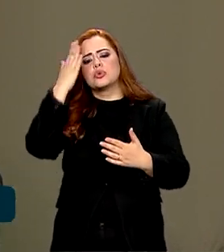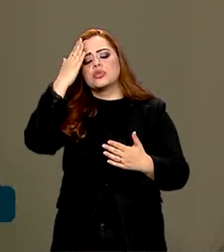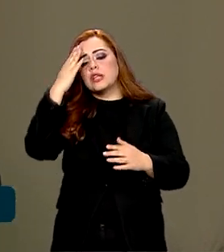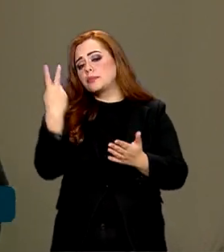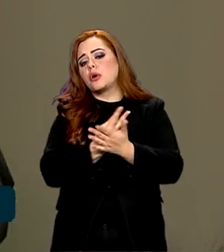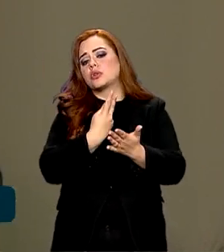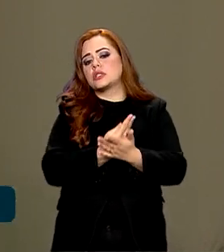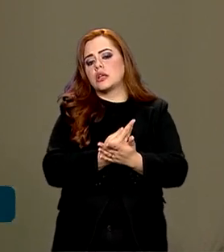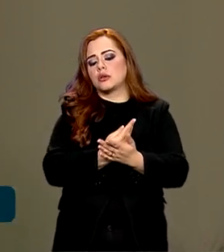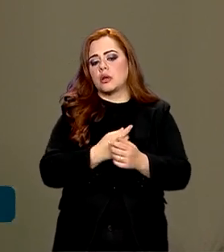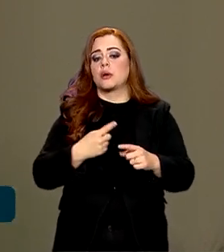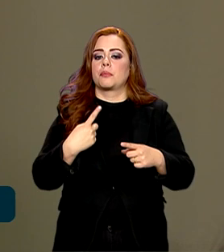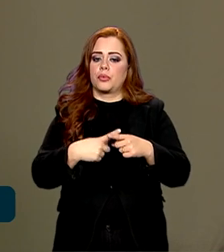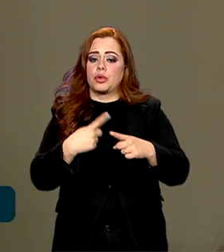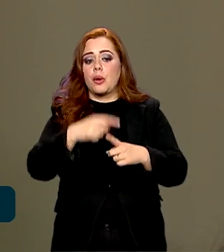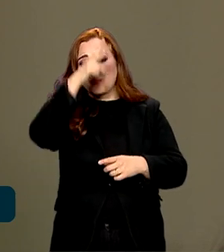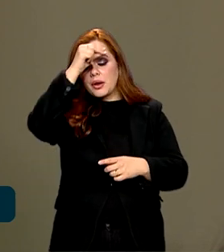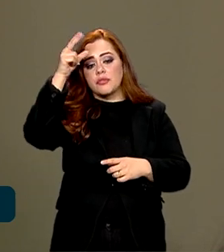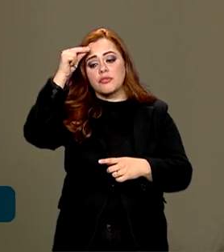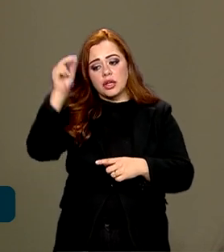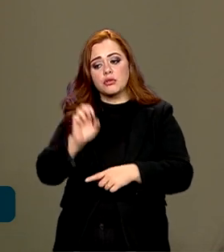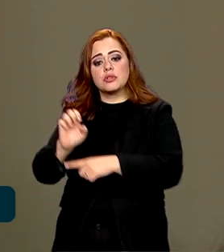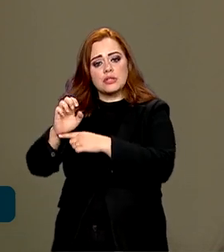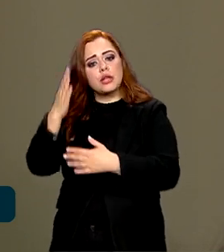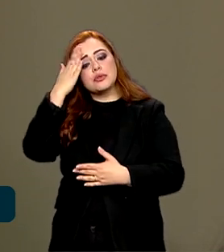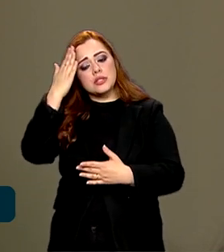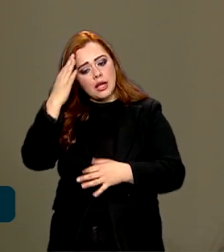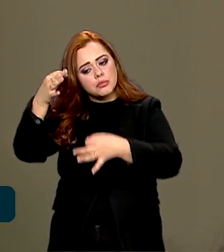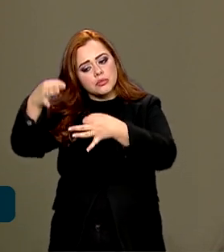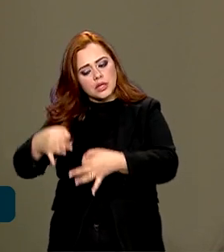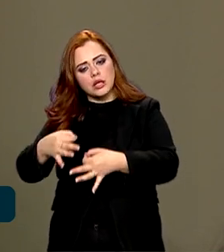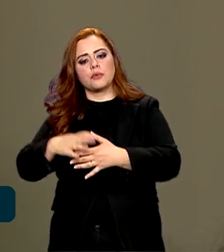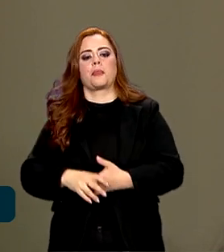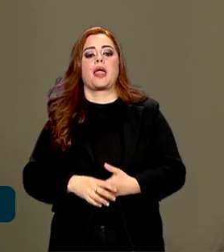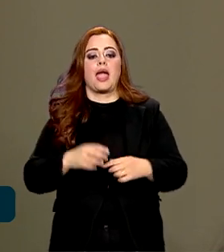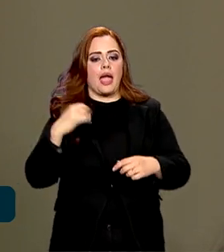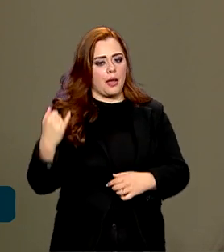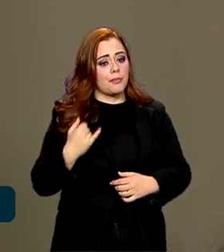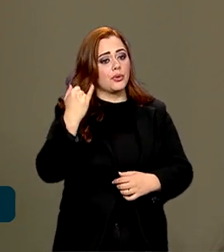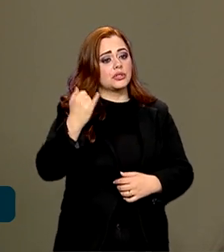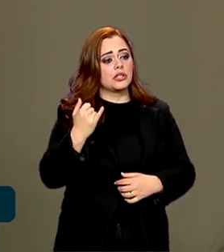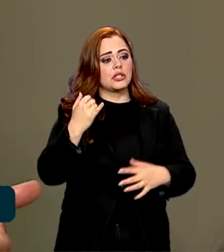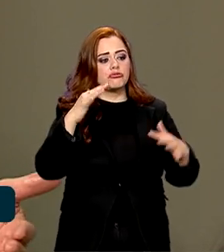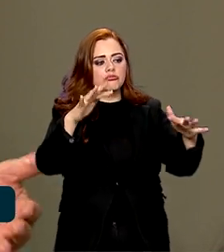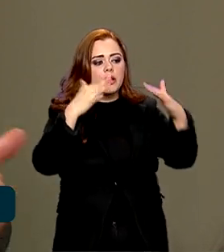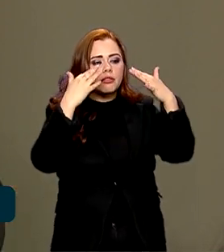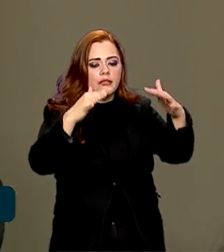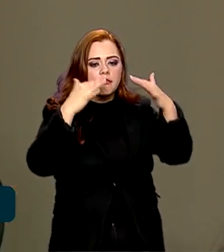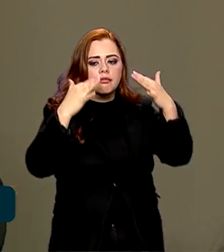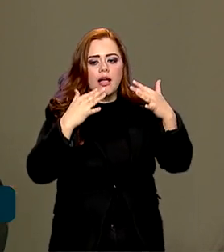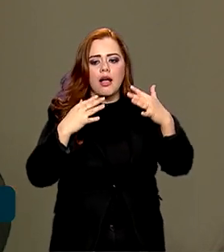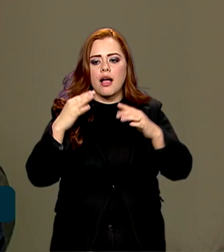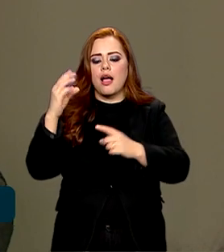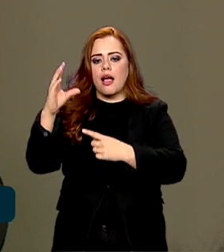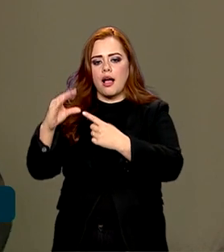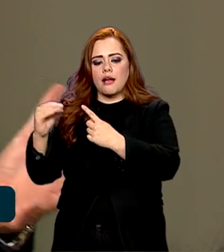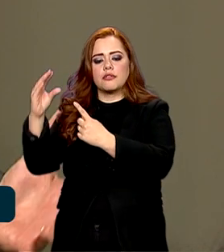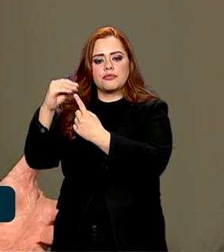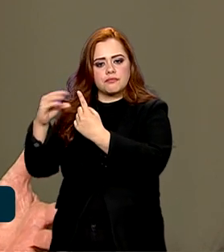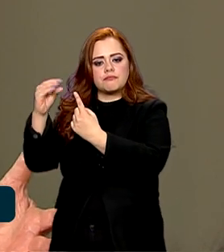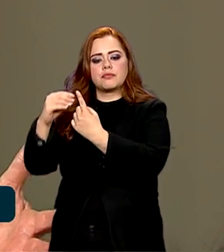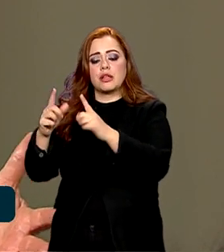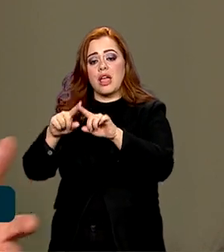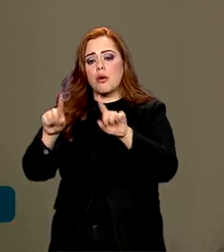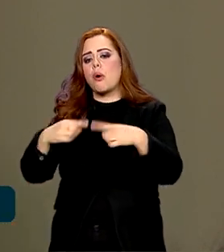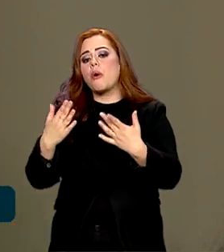prefeitos e os estados. Então, é fundamental que se ouça, escute e, obviamente, saberiam, eles vão saber quais são as obras